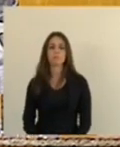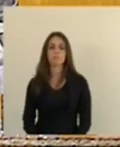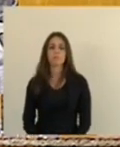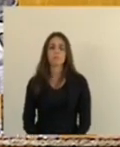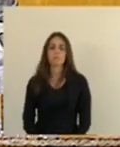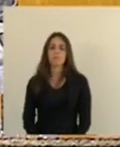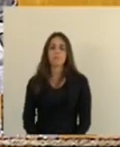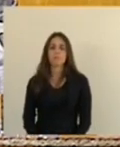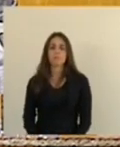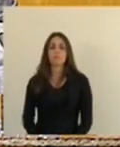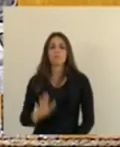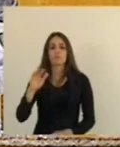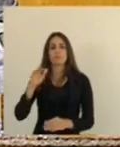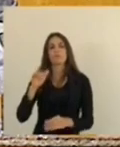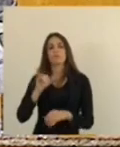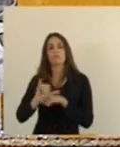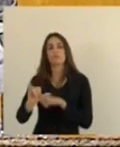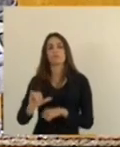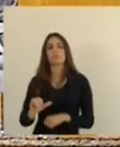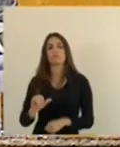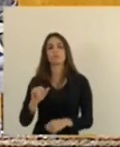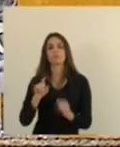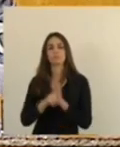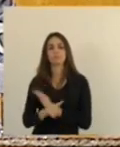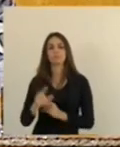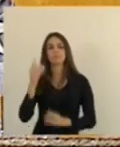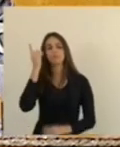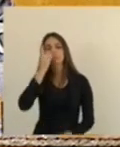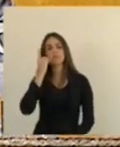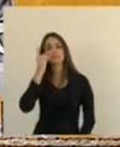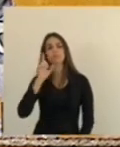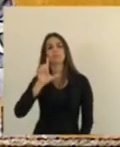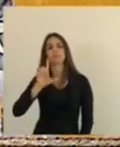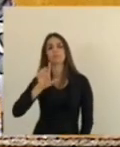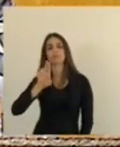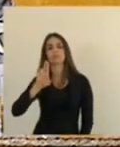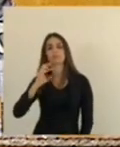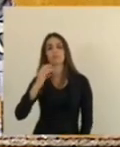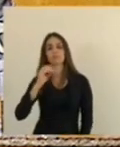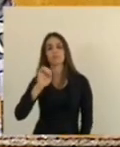Deputada Janete de Sá Ausente Como voto, deputado Luciano Machado